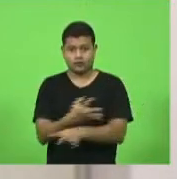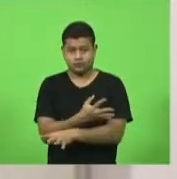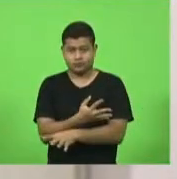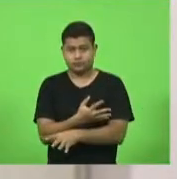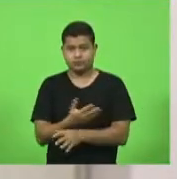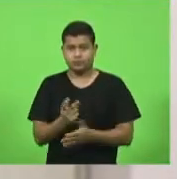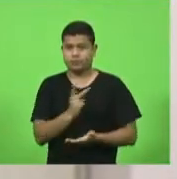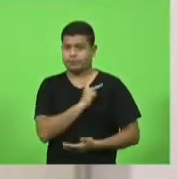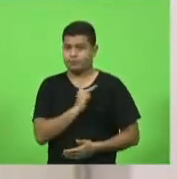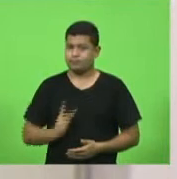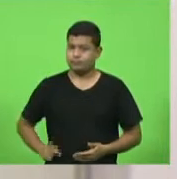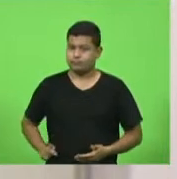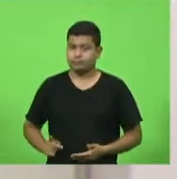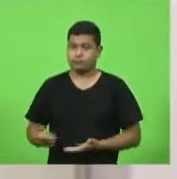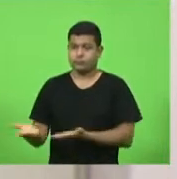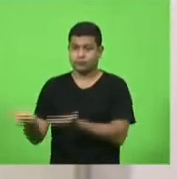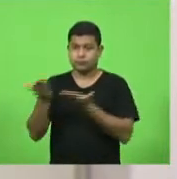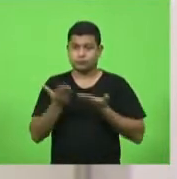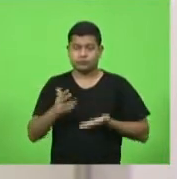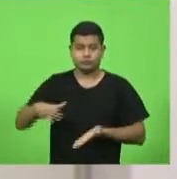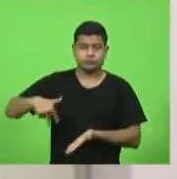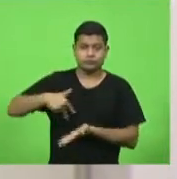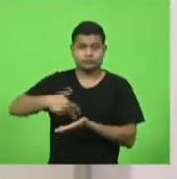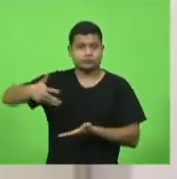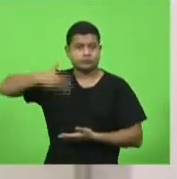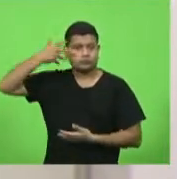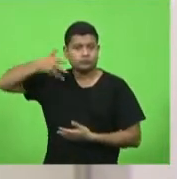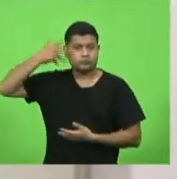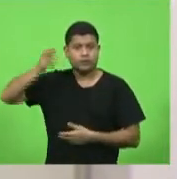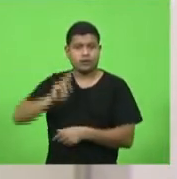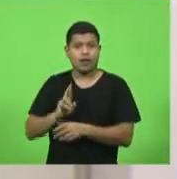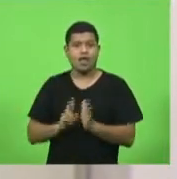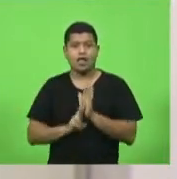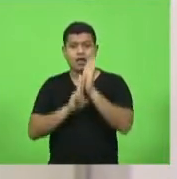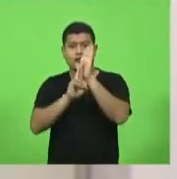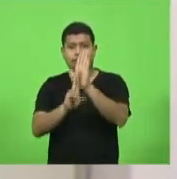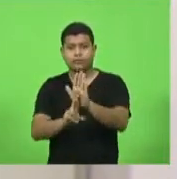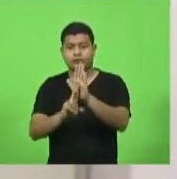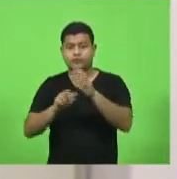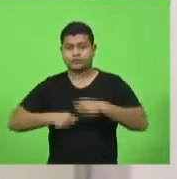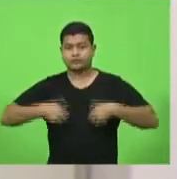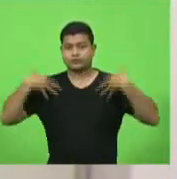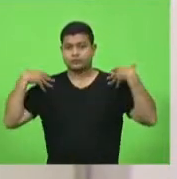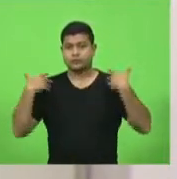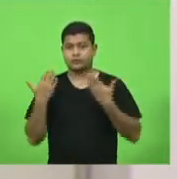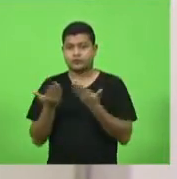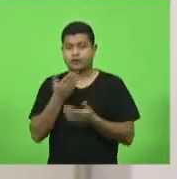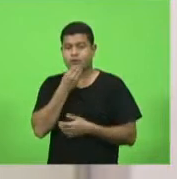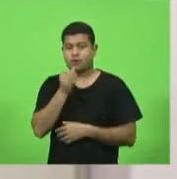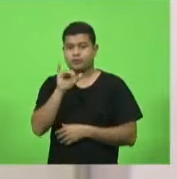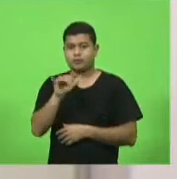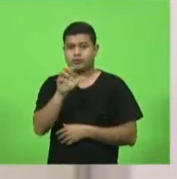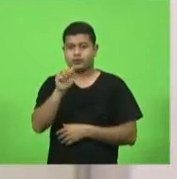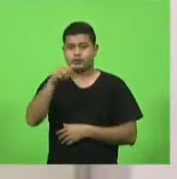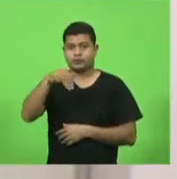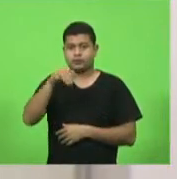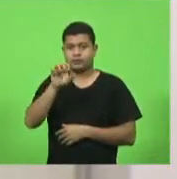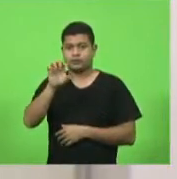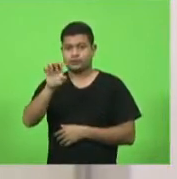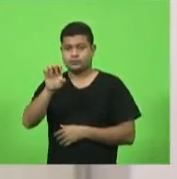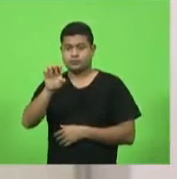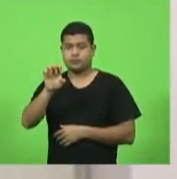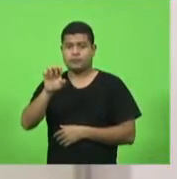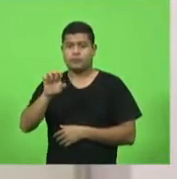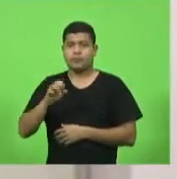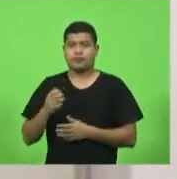convidou para tecer seu pronunciamento, em nome dos homenageados, o senhor Jaime Romagna Graço. Também